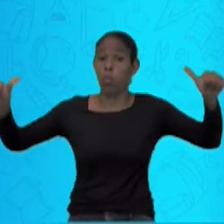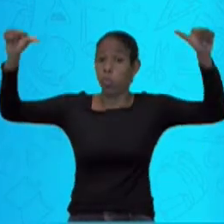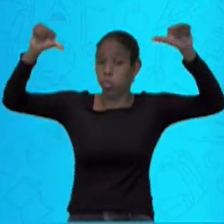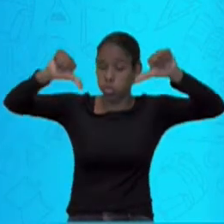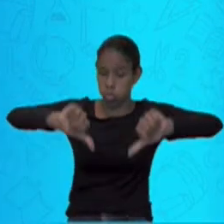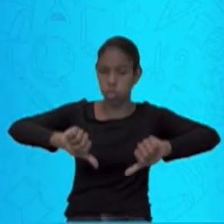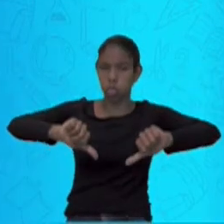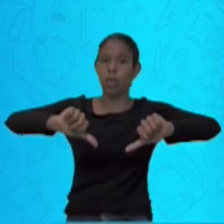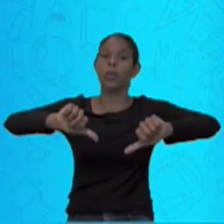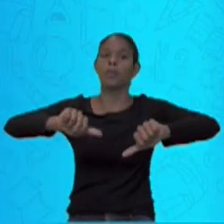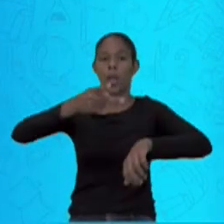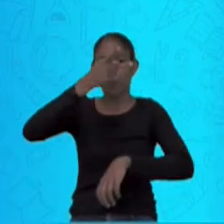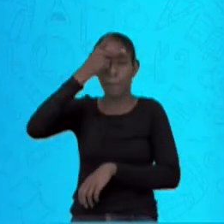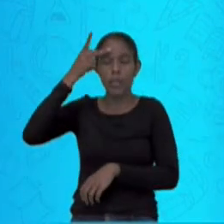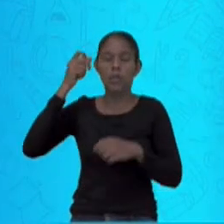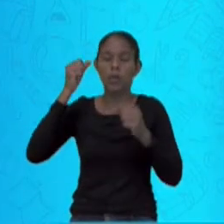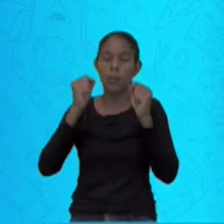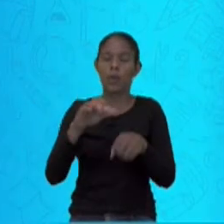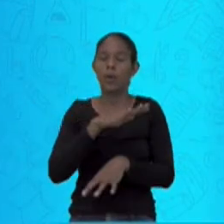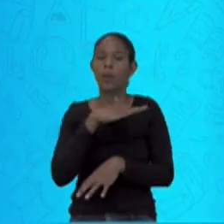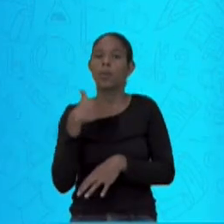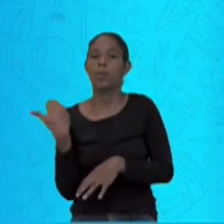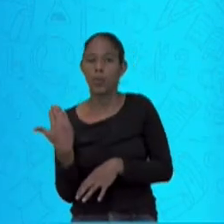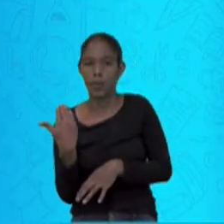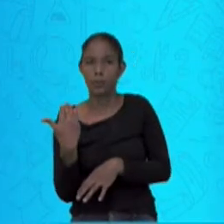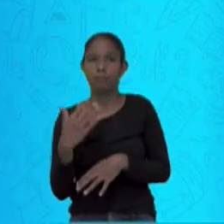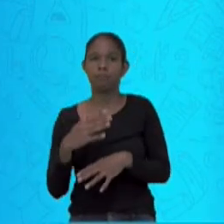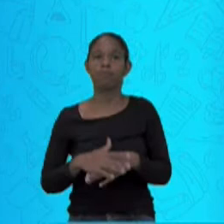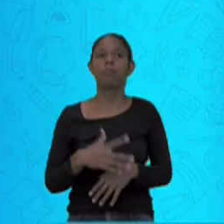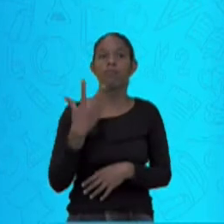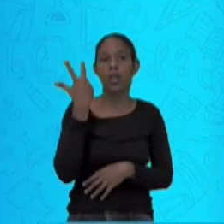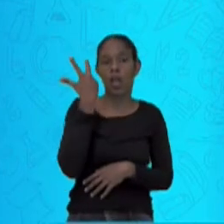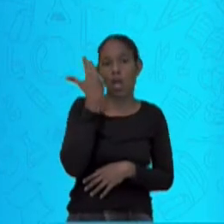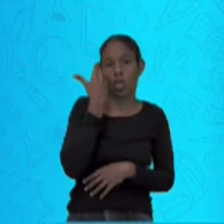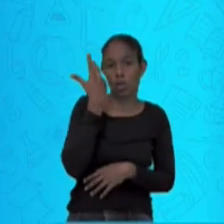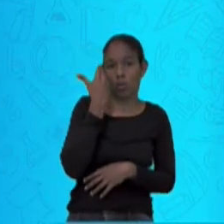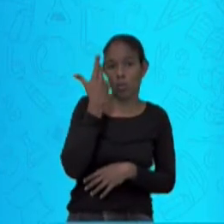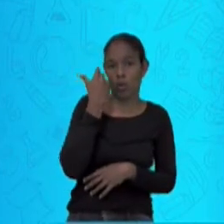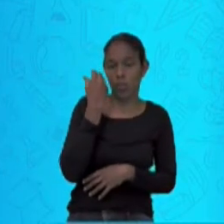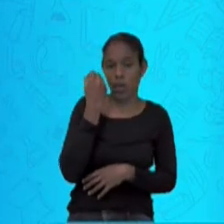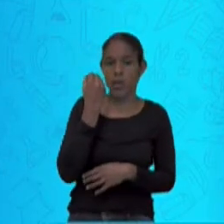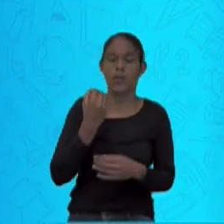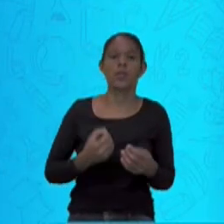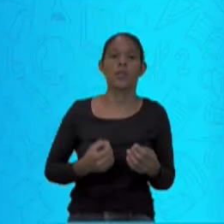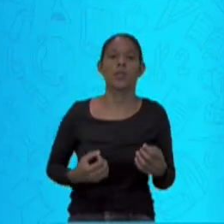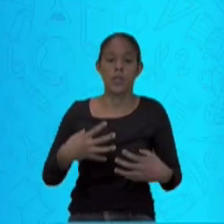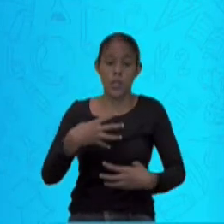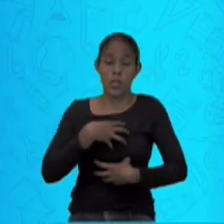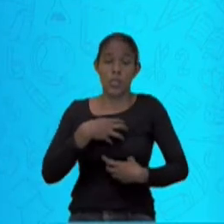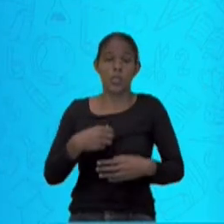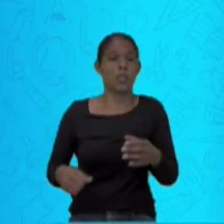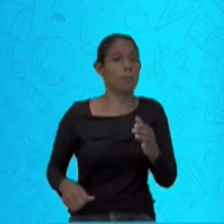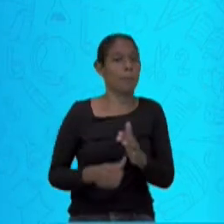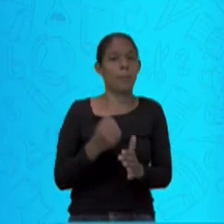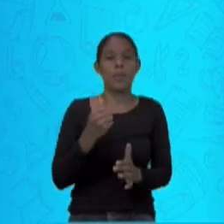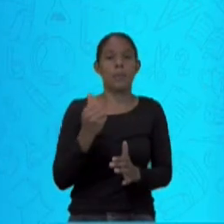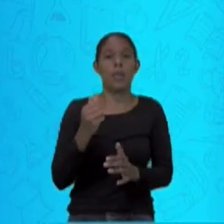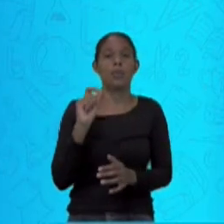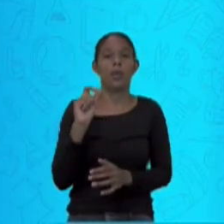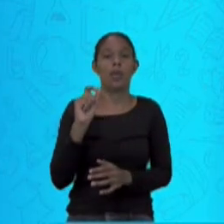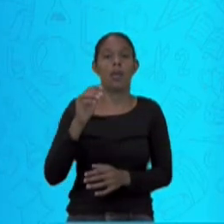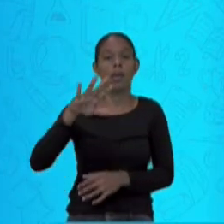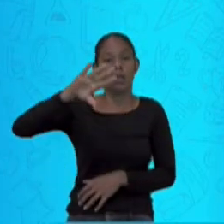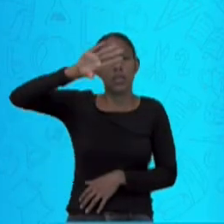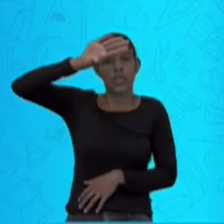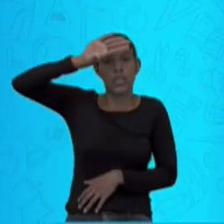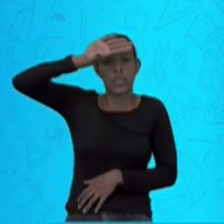para óbito. Normalmente a primeira manifestação da dengue é febre alta. Então, posso dizer para vocês que